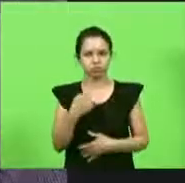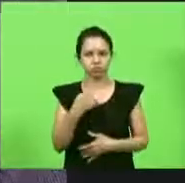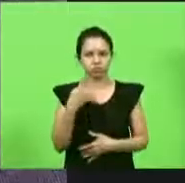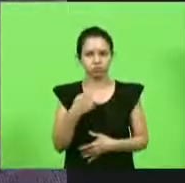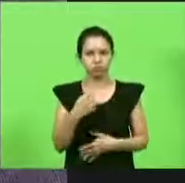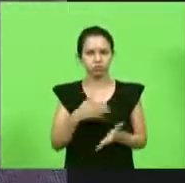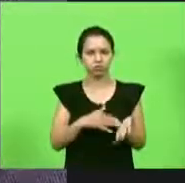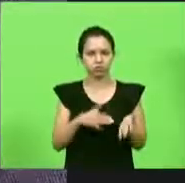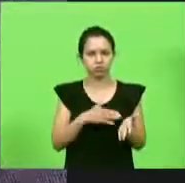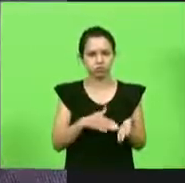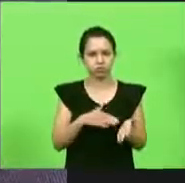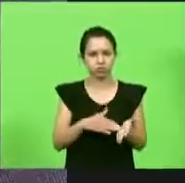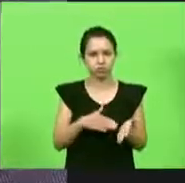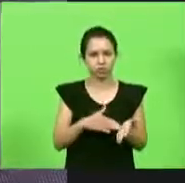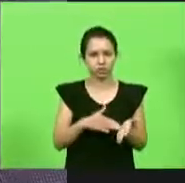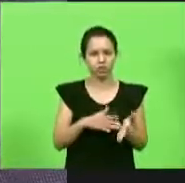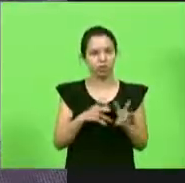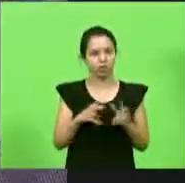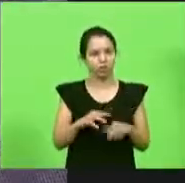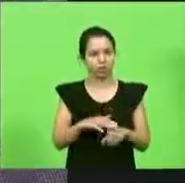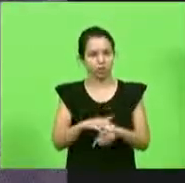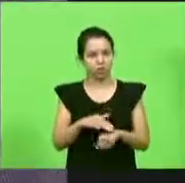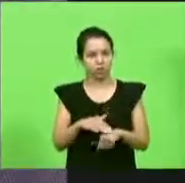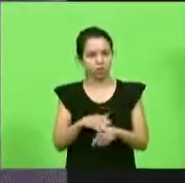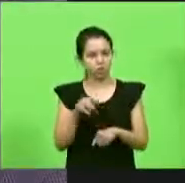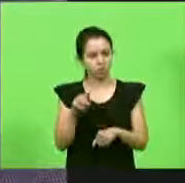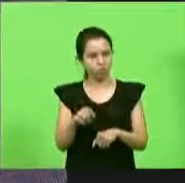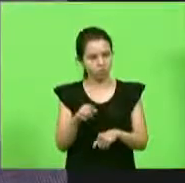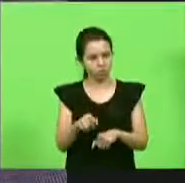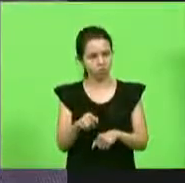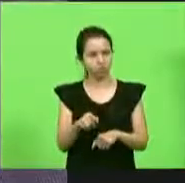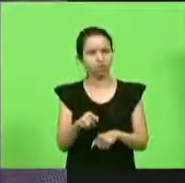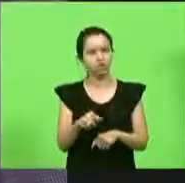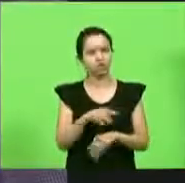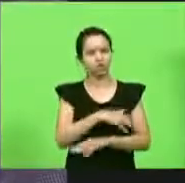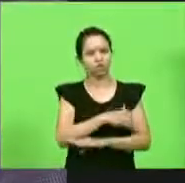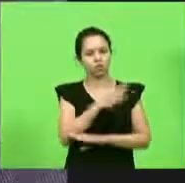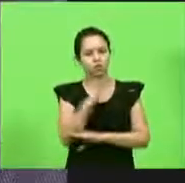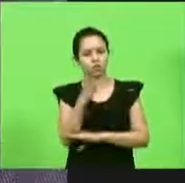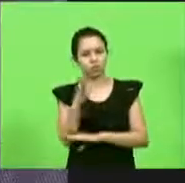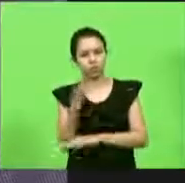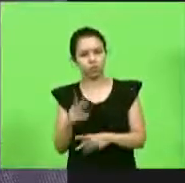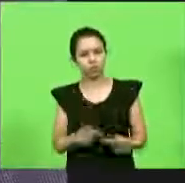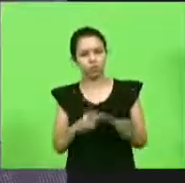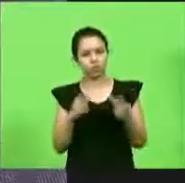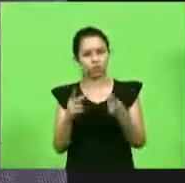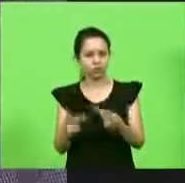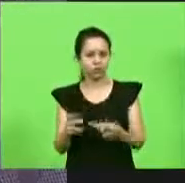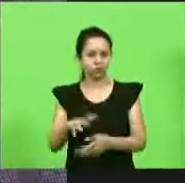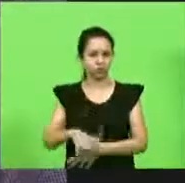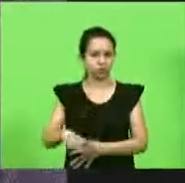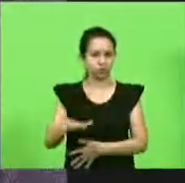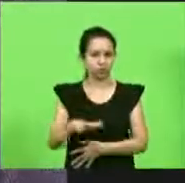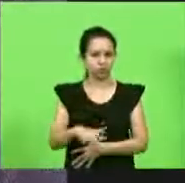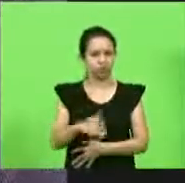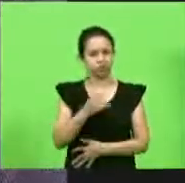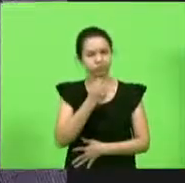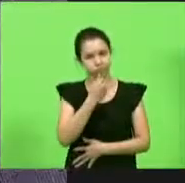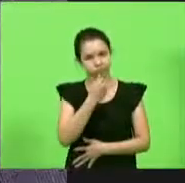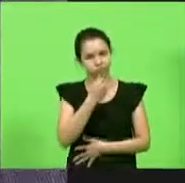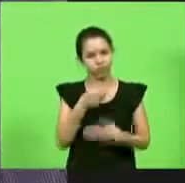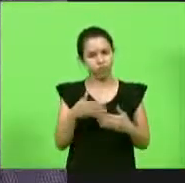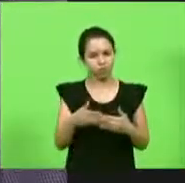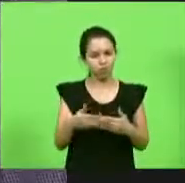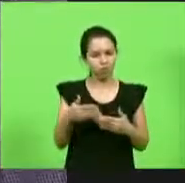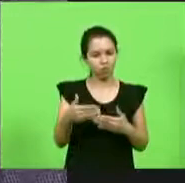secretário na mesma noite que o senhor esteve com ele durante o dia visitando a região aí é lamentável que no